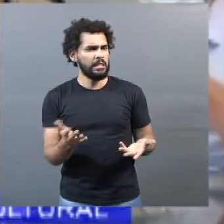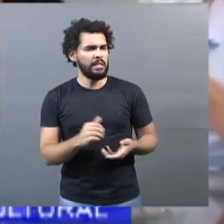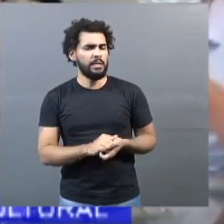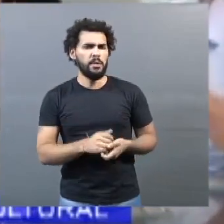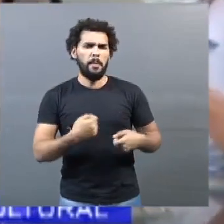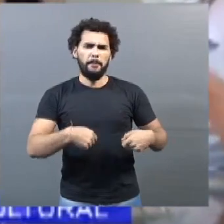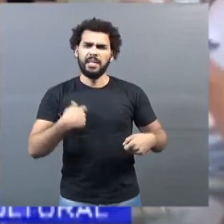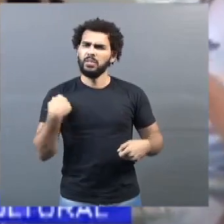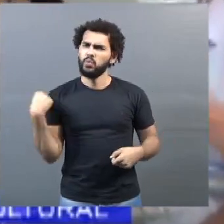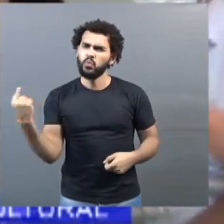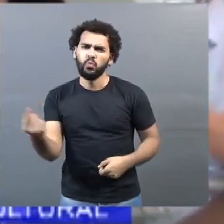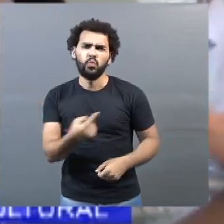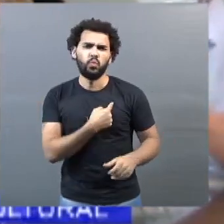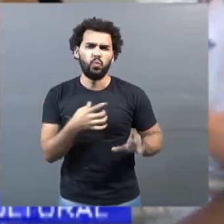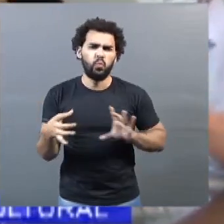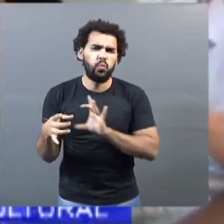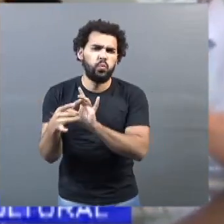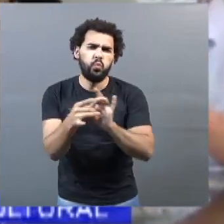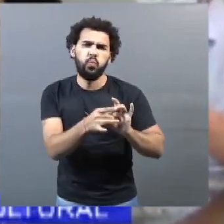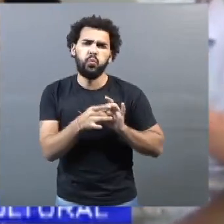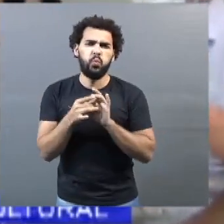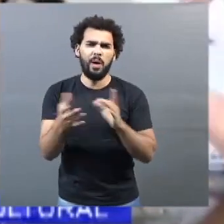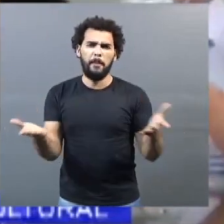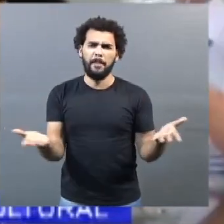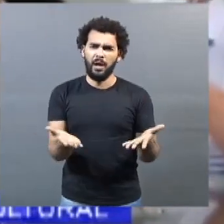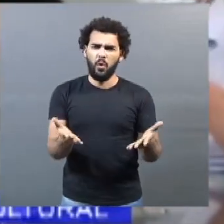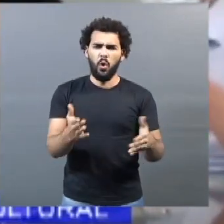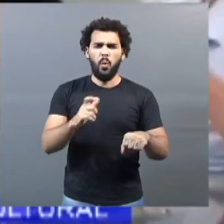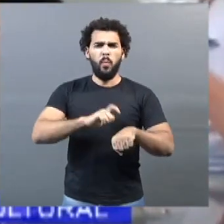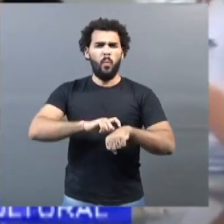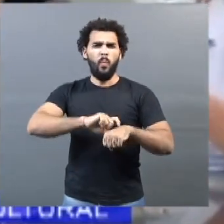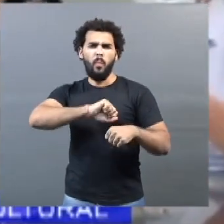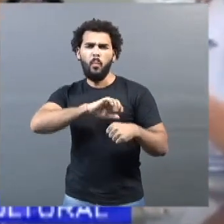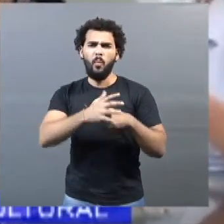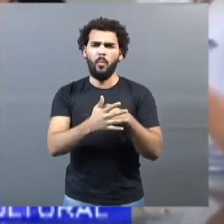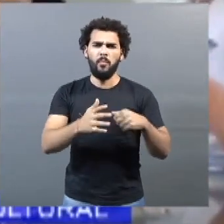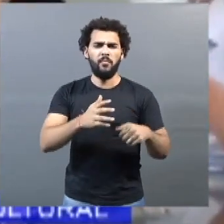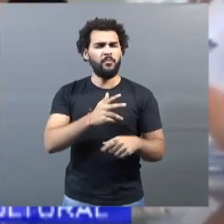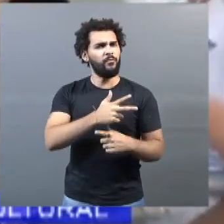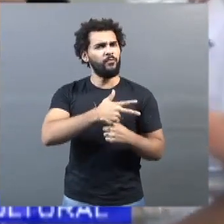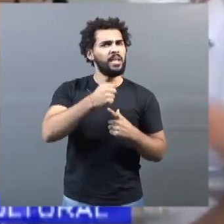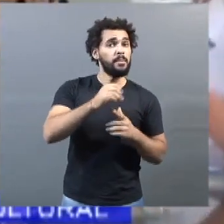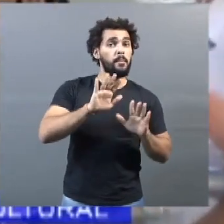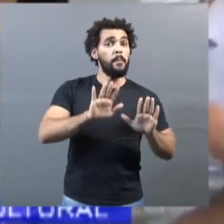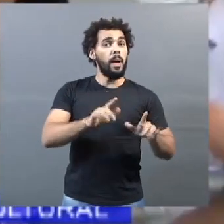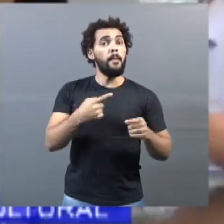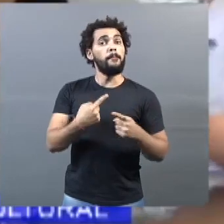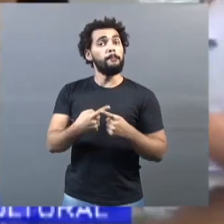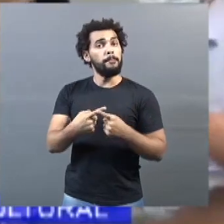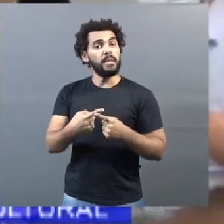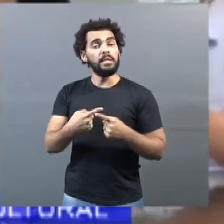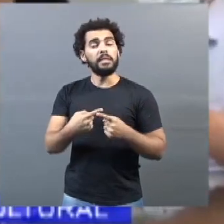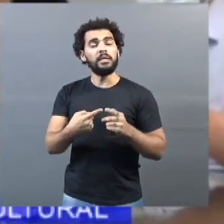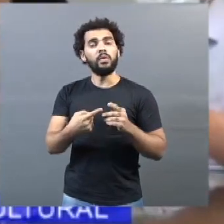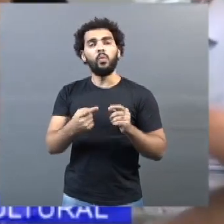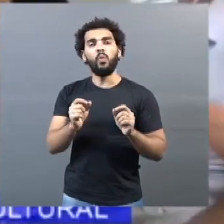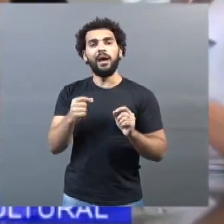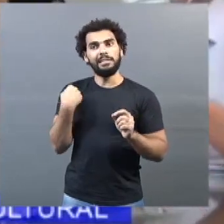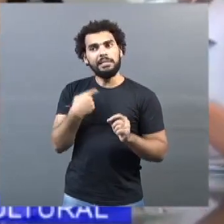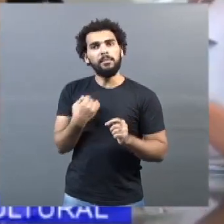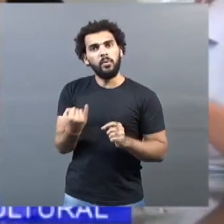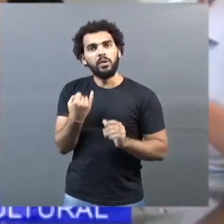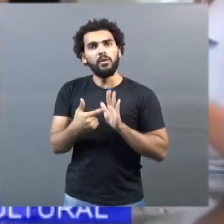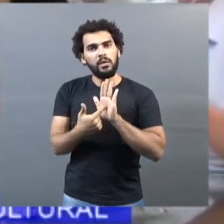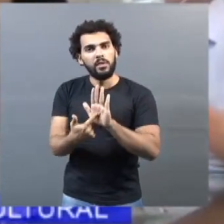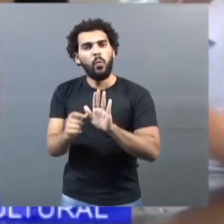todos juntos, para nós vencermos esse momento. Mas nós temos que mostrar à nossa população que nós estamos cuidando da cidade também. Então,